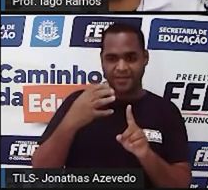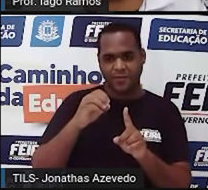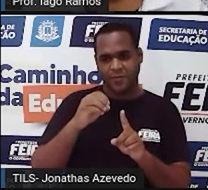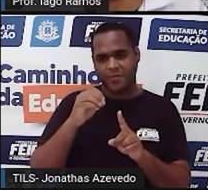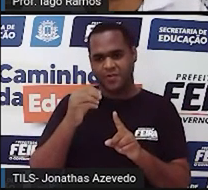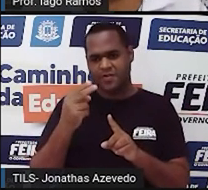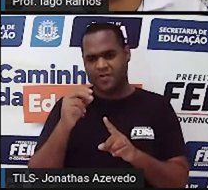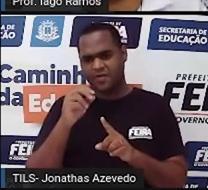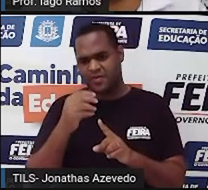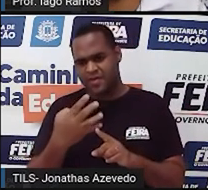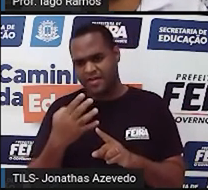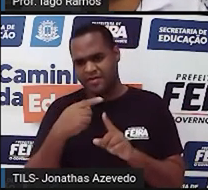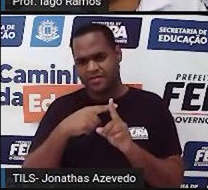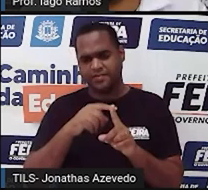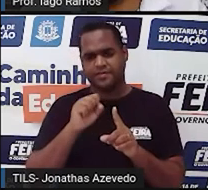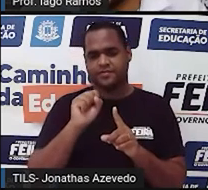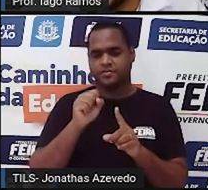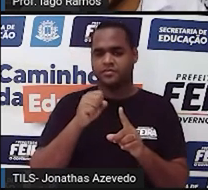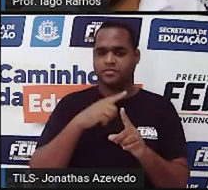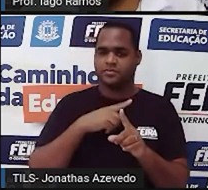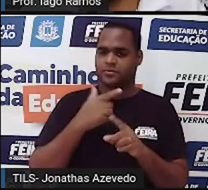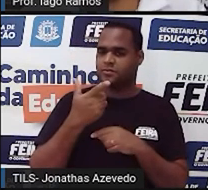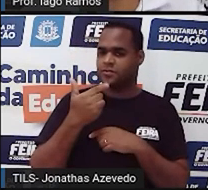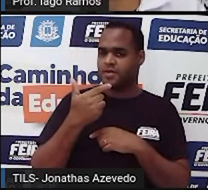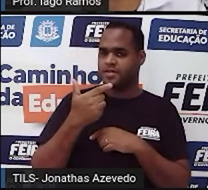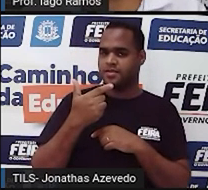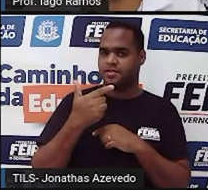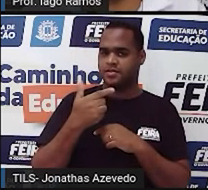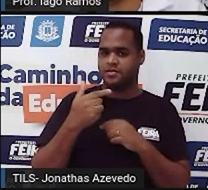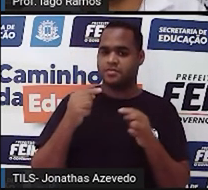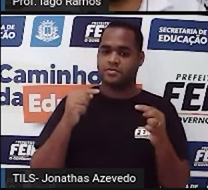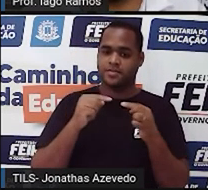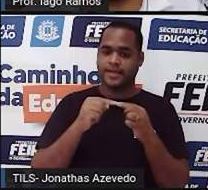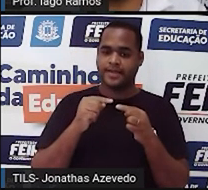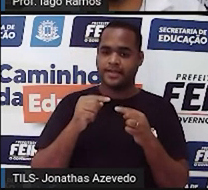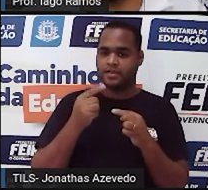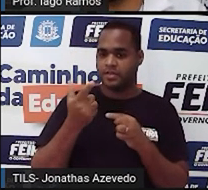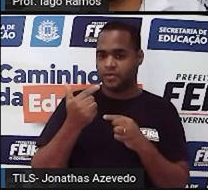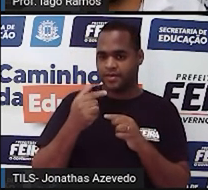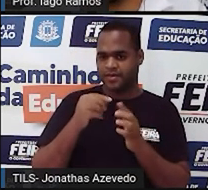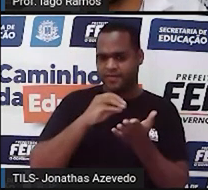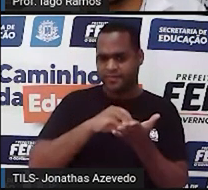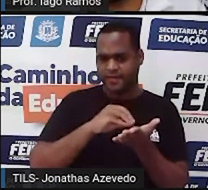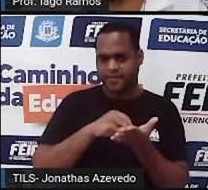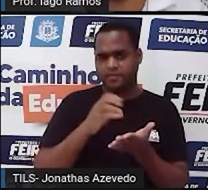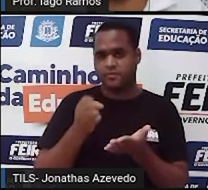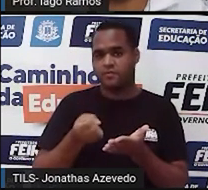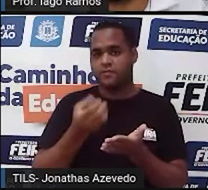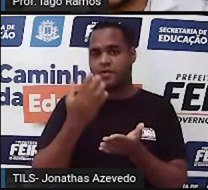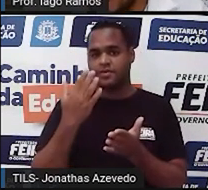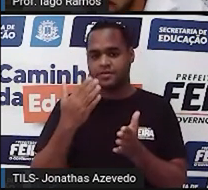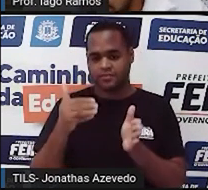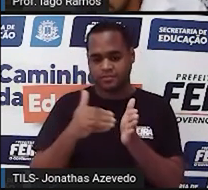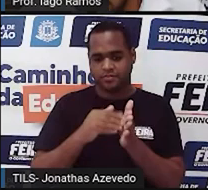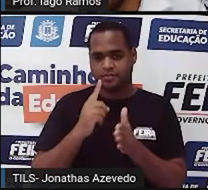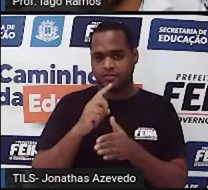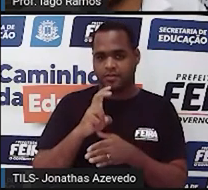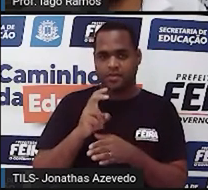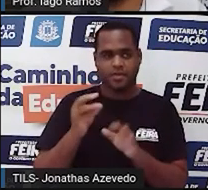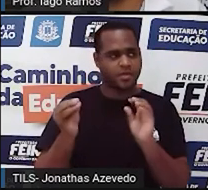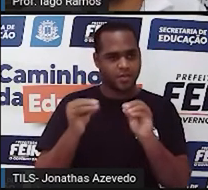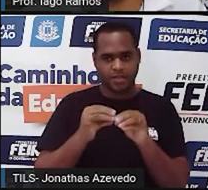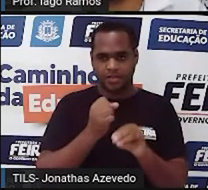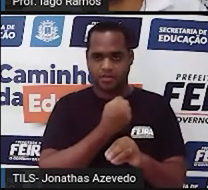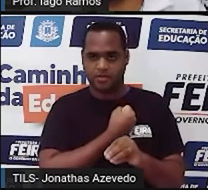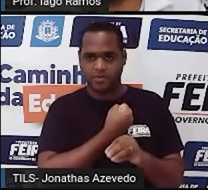4 mais 8 com o mutativo dá 12 12 Falta quanto aqui para chegar no 15? A gente já coloca esse número